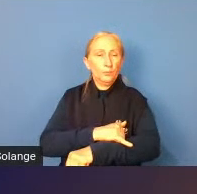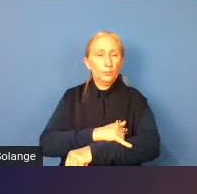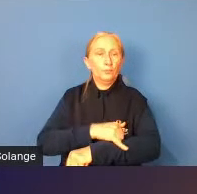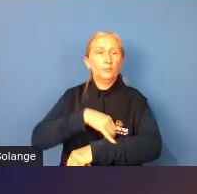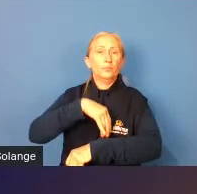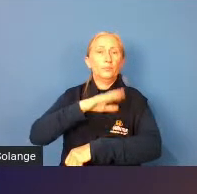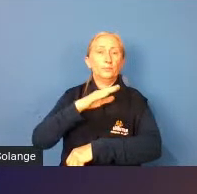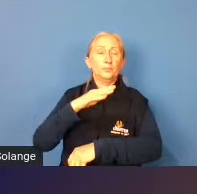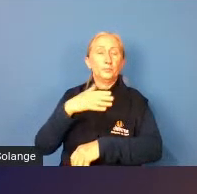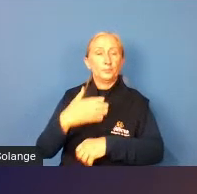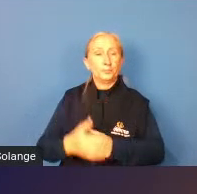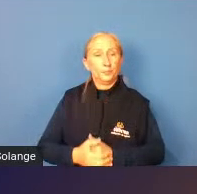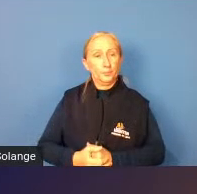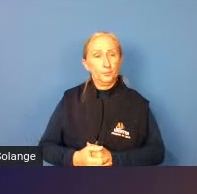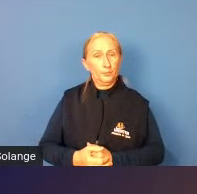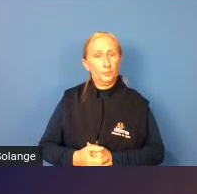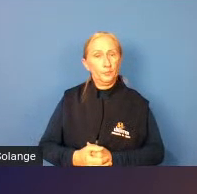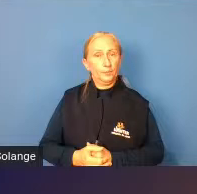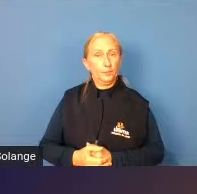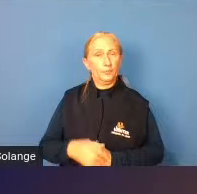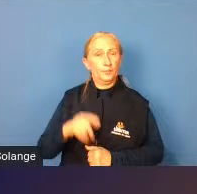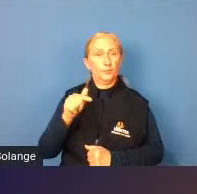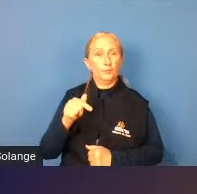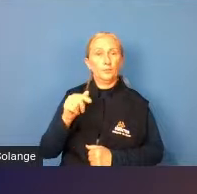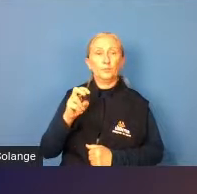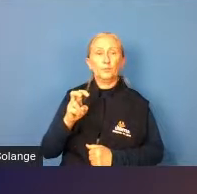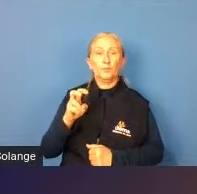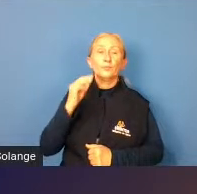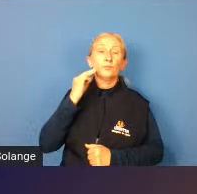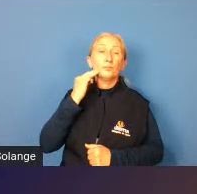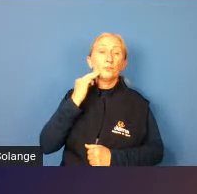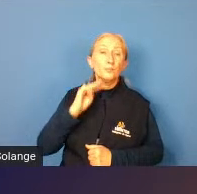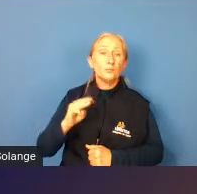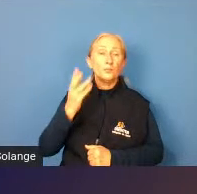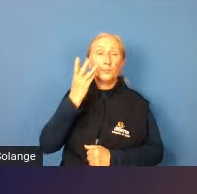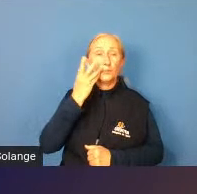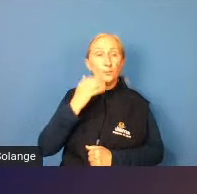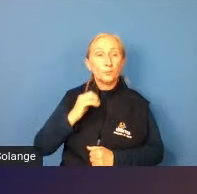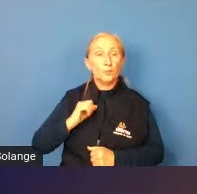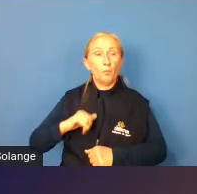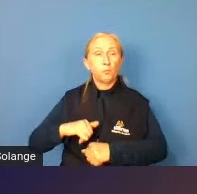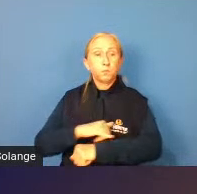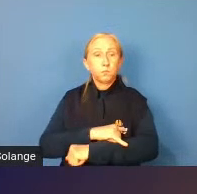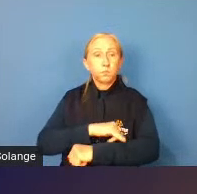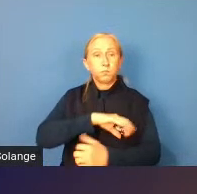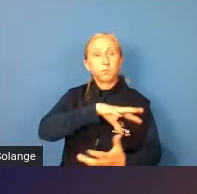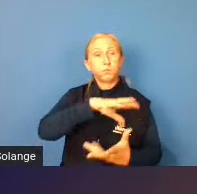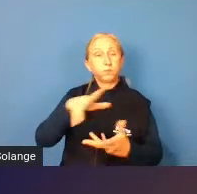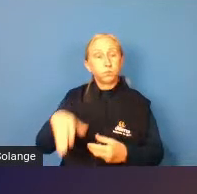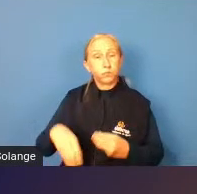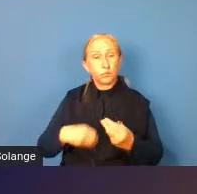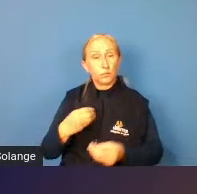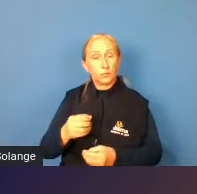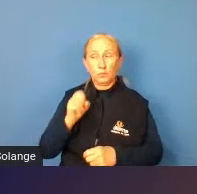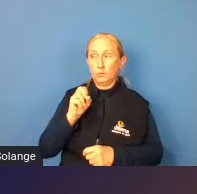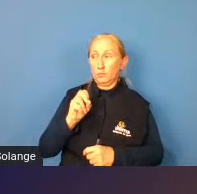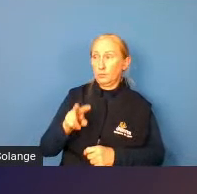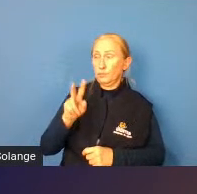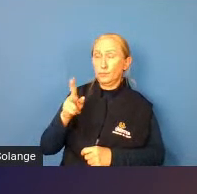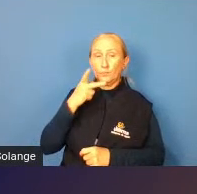muito mesmo são 75 milhões de crianças obesas no mundo e a gente pode